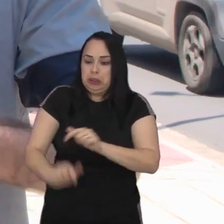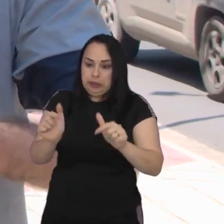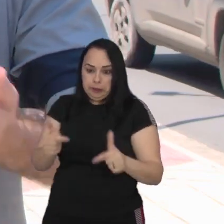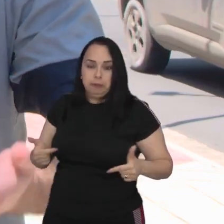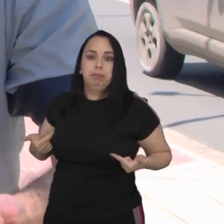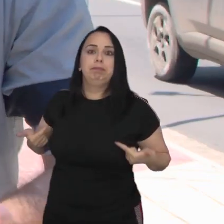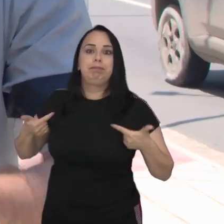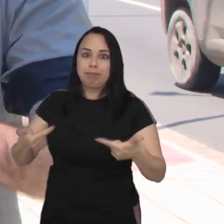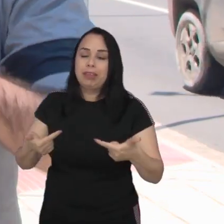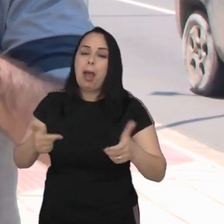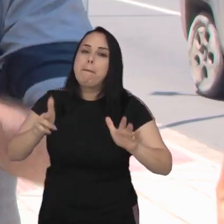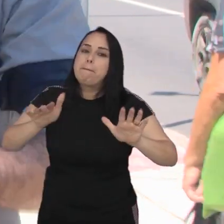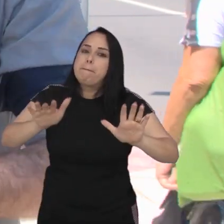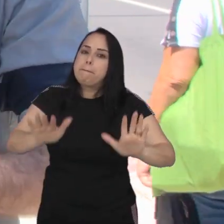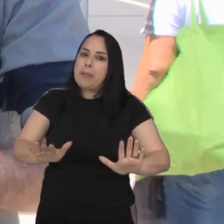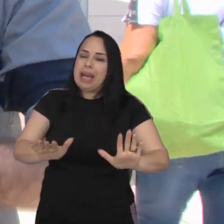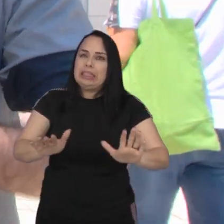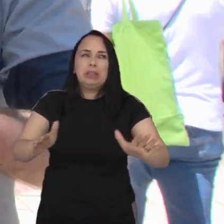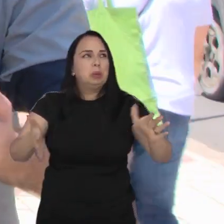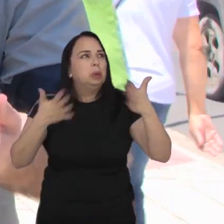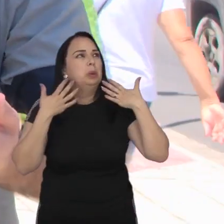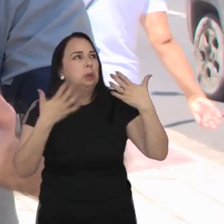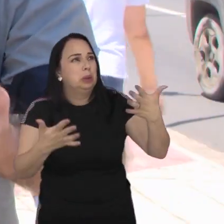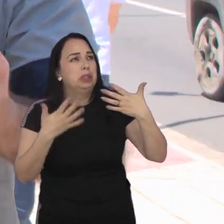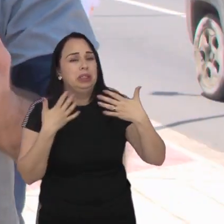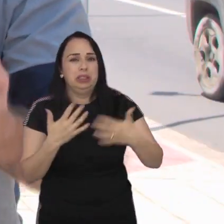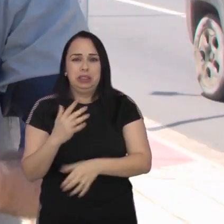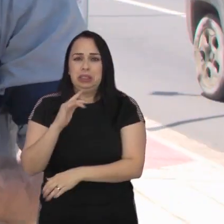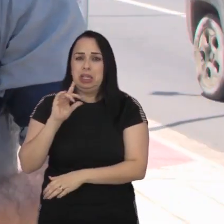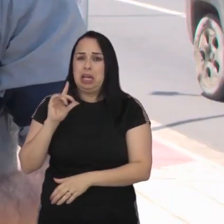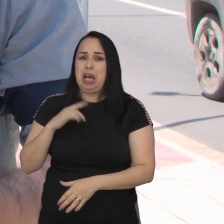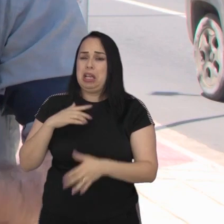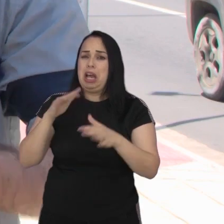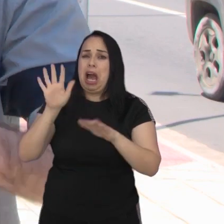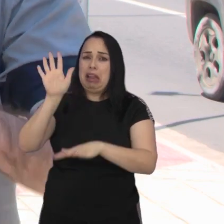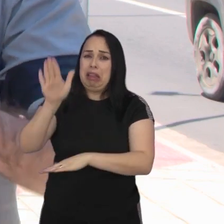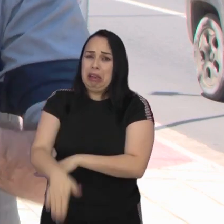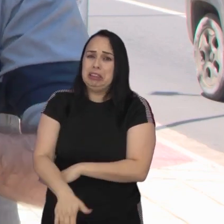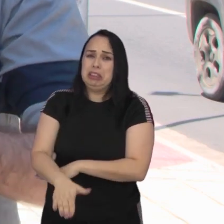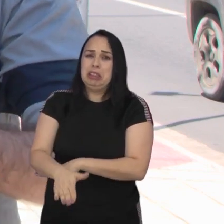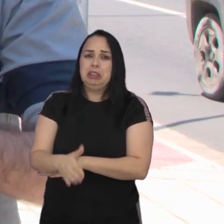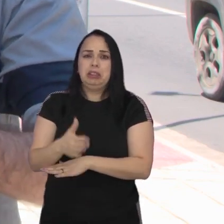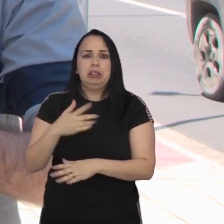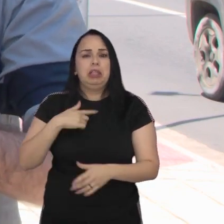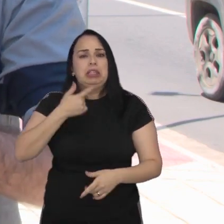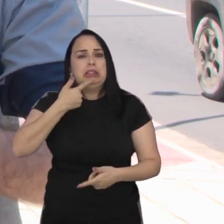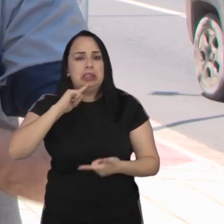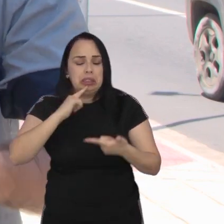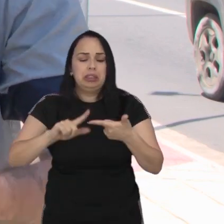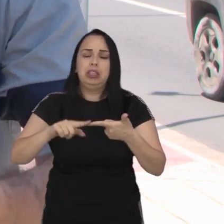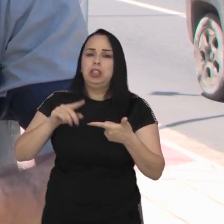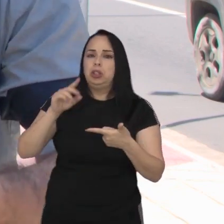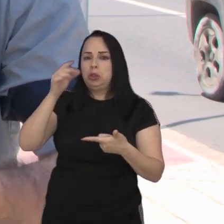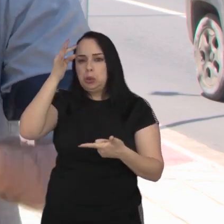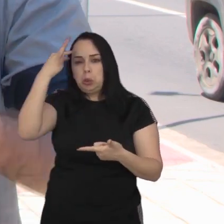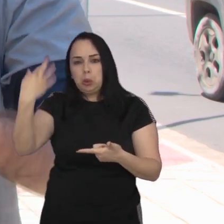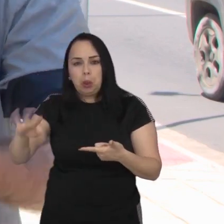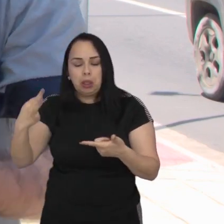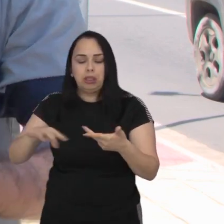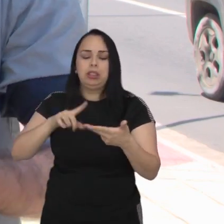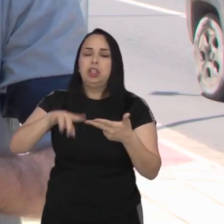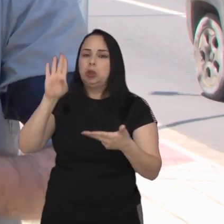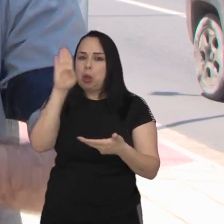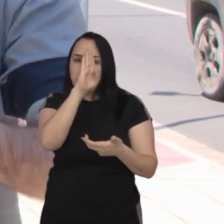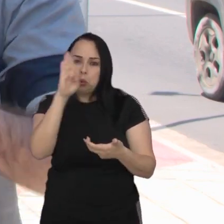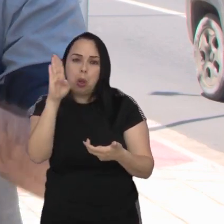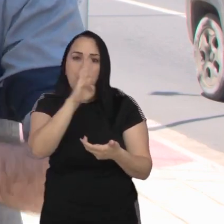Arregaçar as mangas e ir para a luta mas com tanto calor no final do dia vem aquela alteração de humor dores